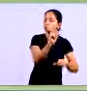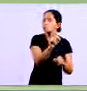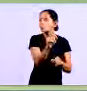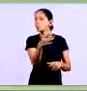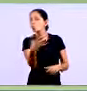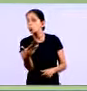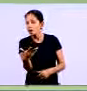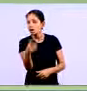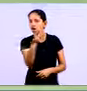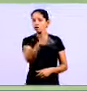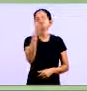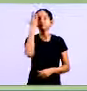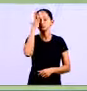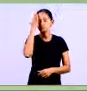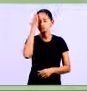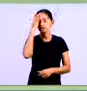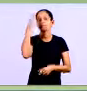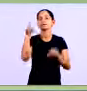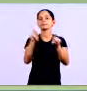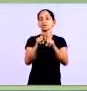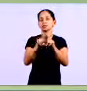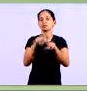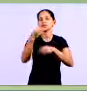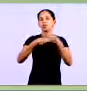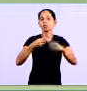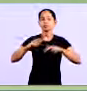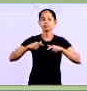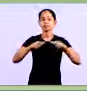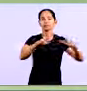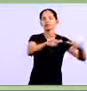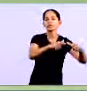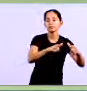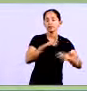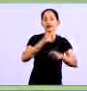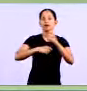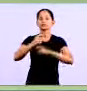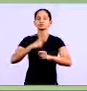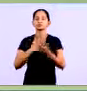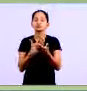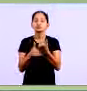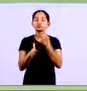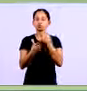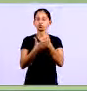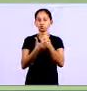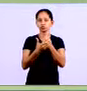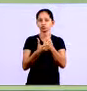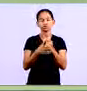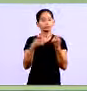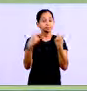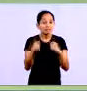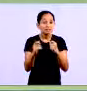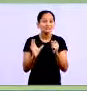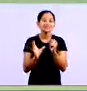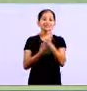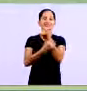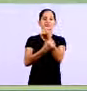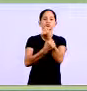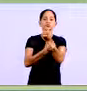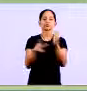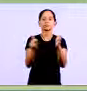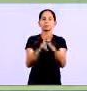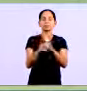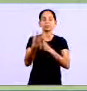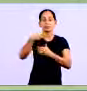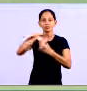ou interferir em funções do processo administrativo, para assegurar que os resultados satisf